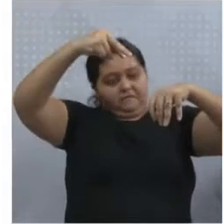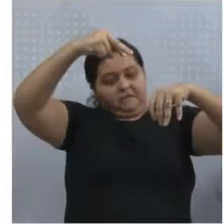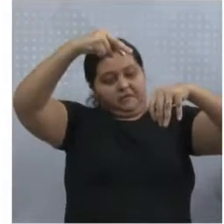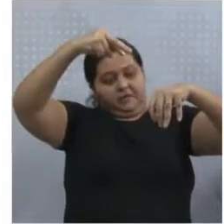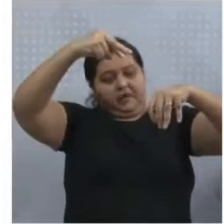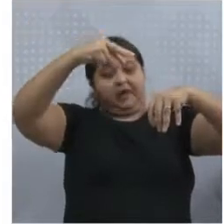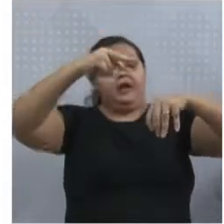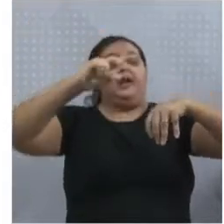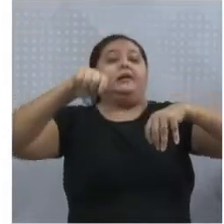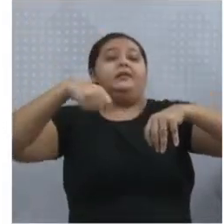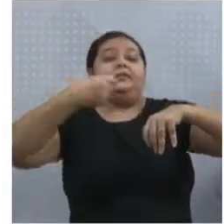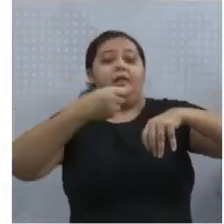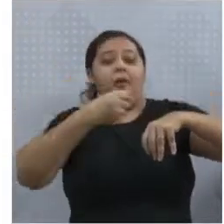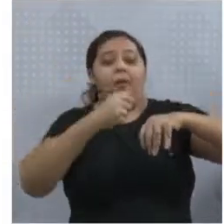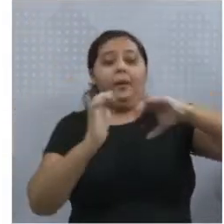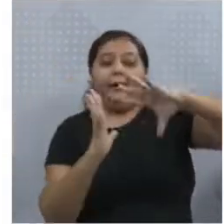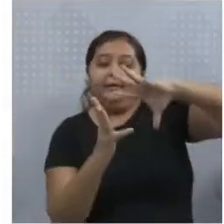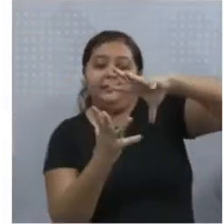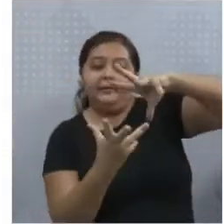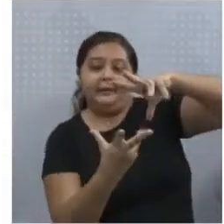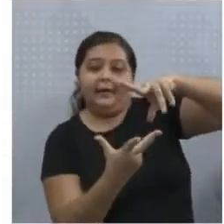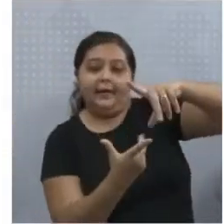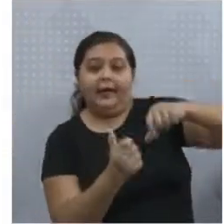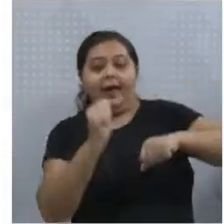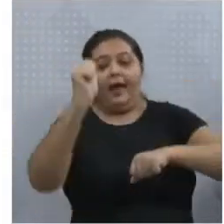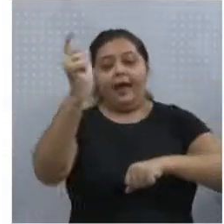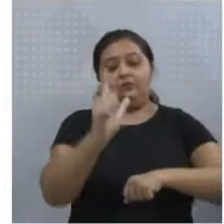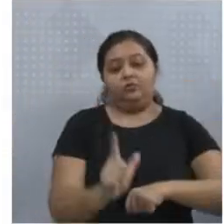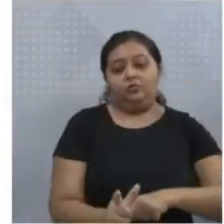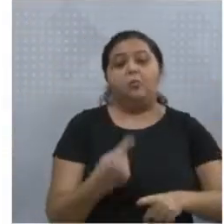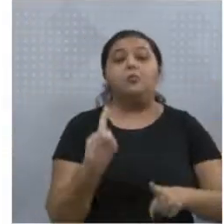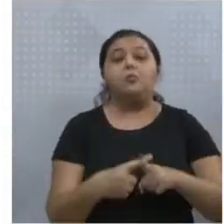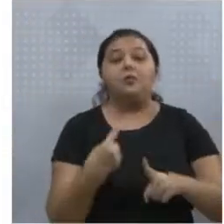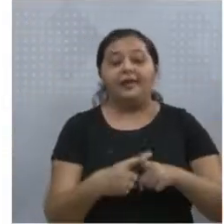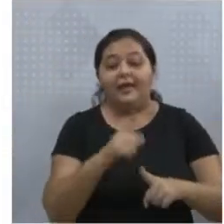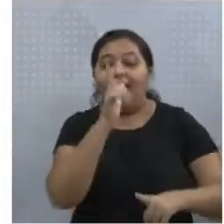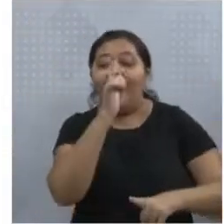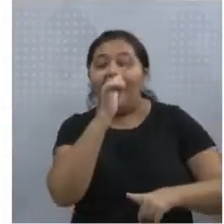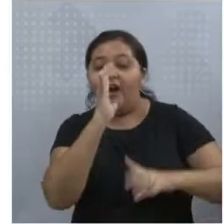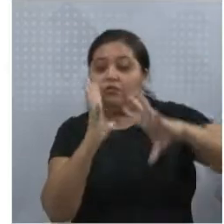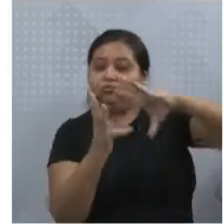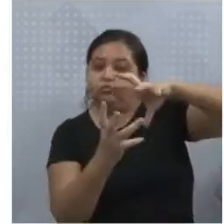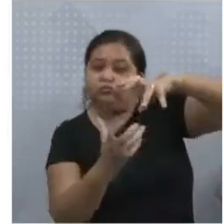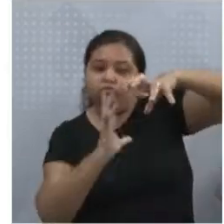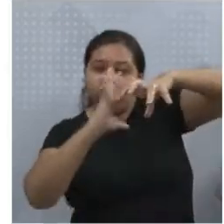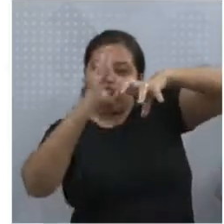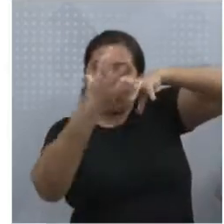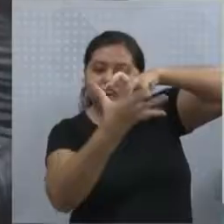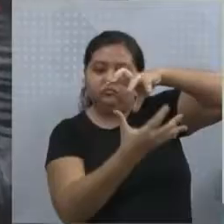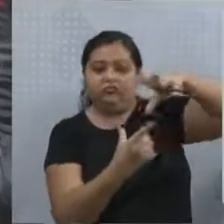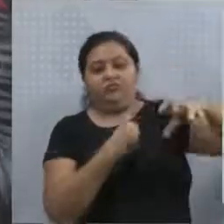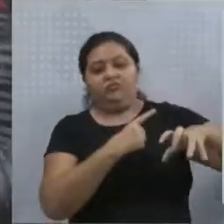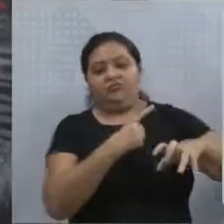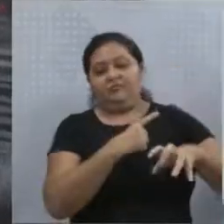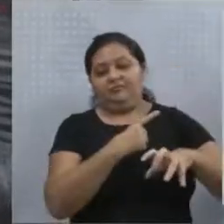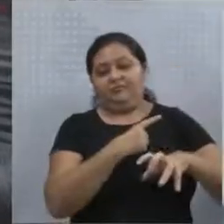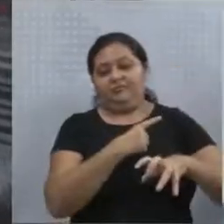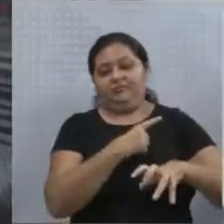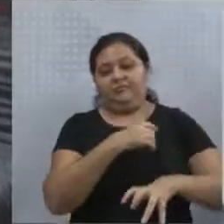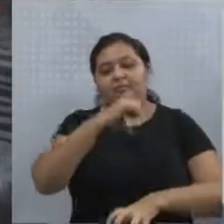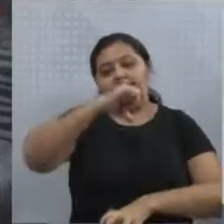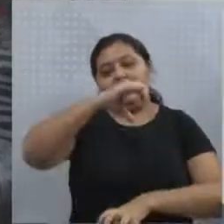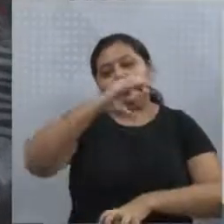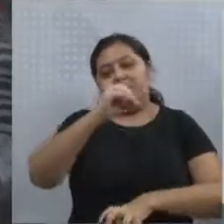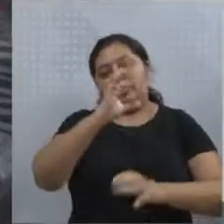planeta azul. Por quê? Porque mais de 90% é composto pelas águas. E aqui temos a